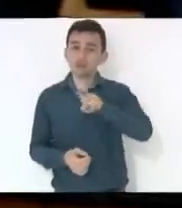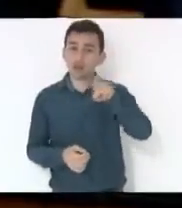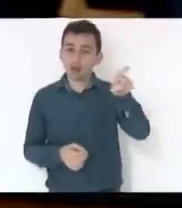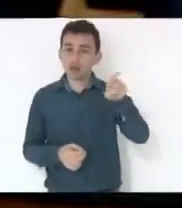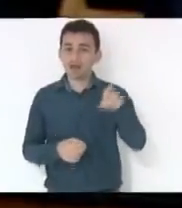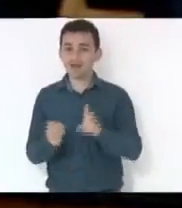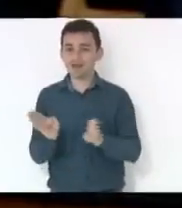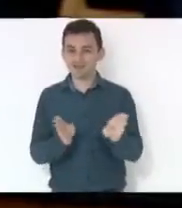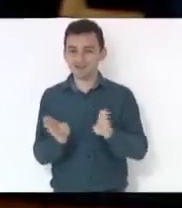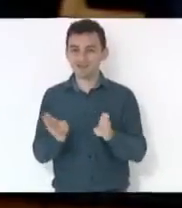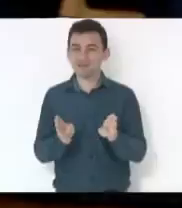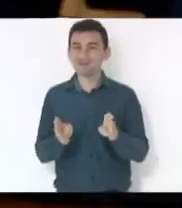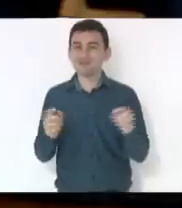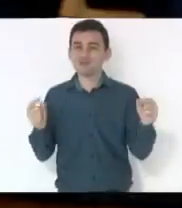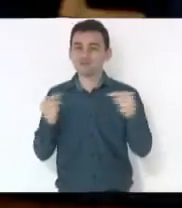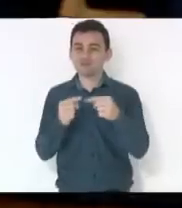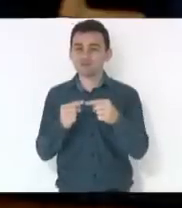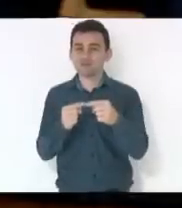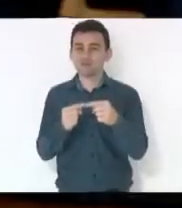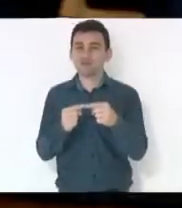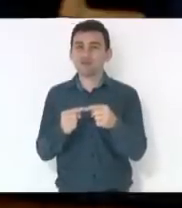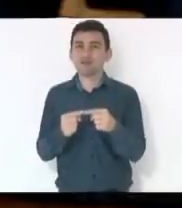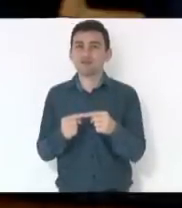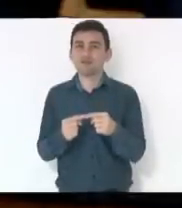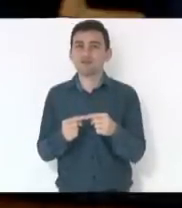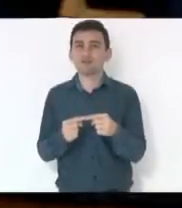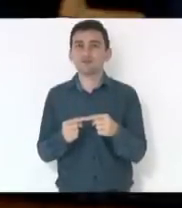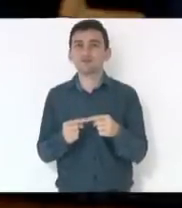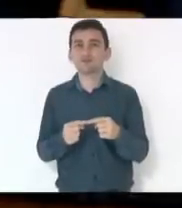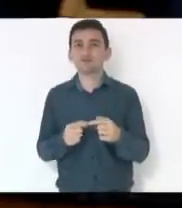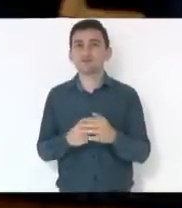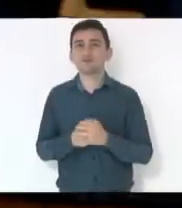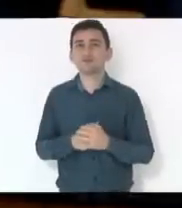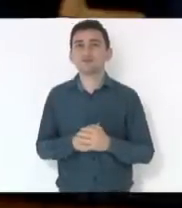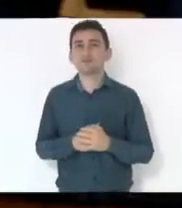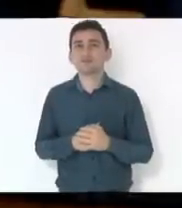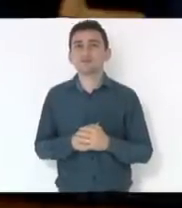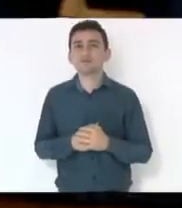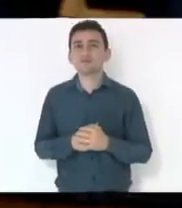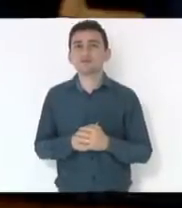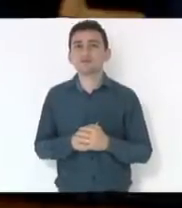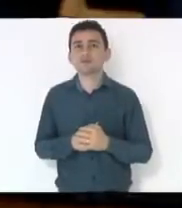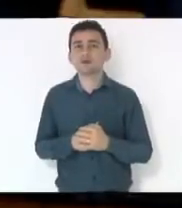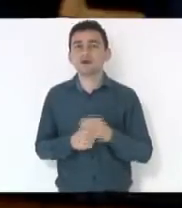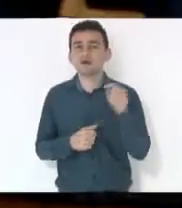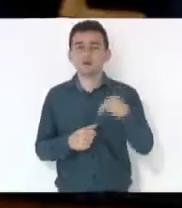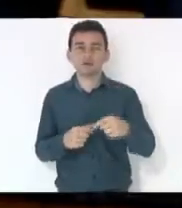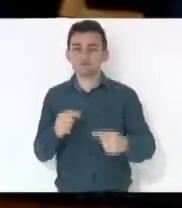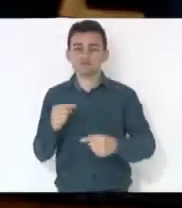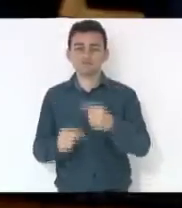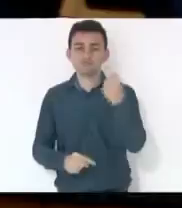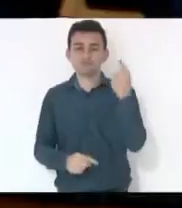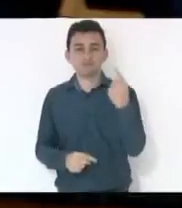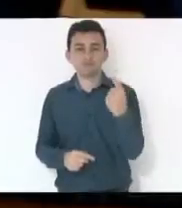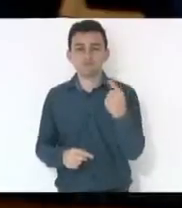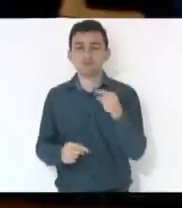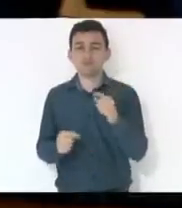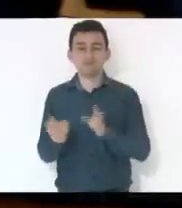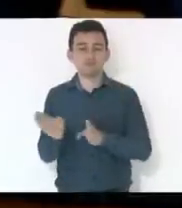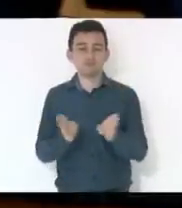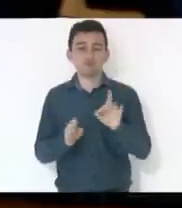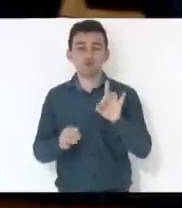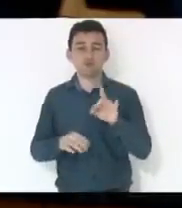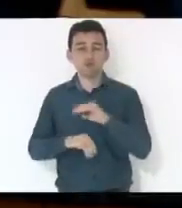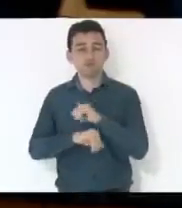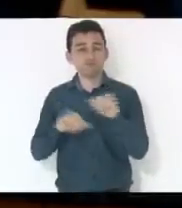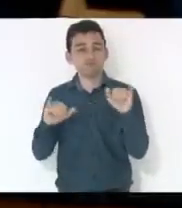questão do que é vedado o asbesto em Santa Catarina. Nós não estamos aprovando aqui, não estamos tratando de licitação, é só para informar. Aqui é a